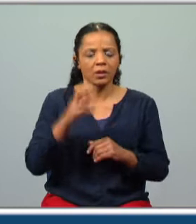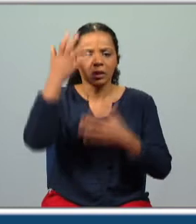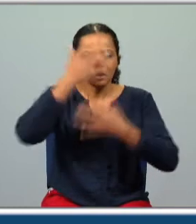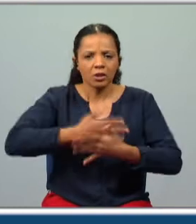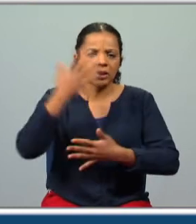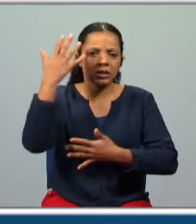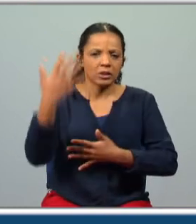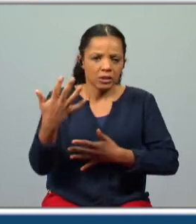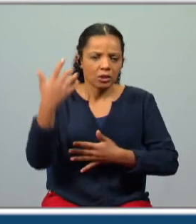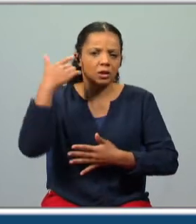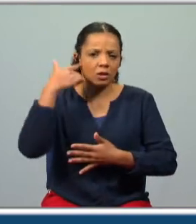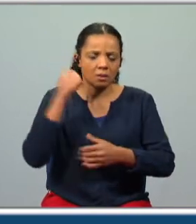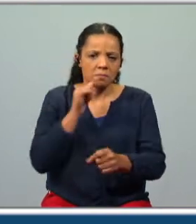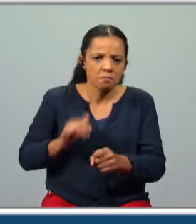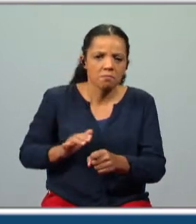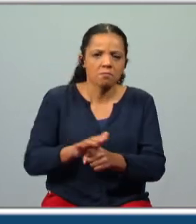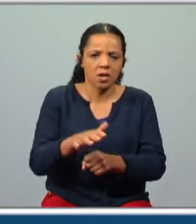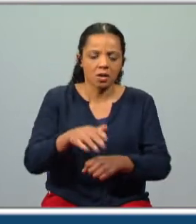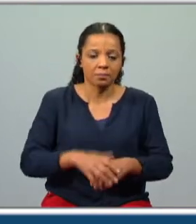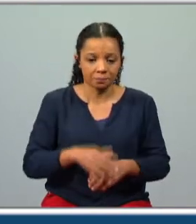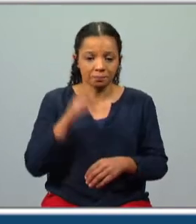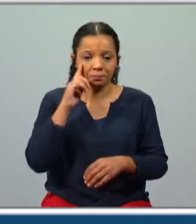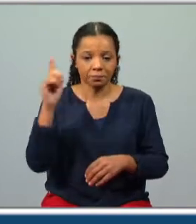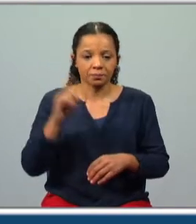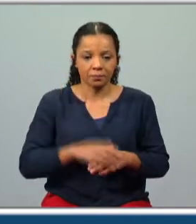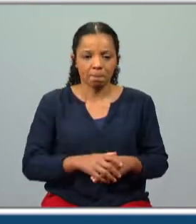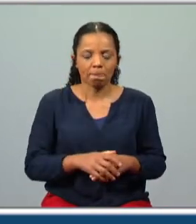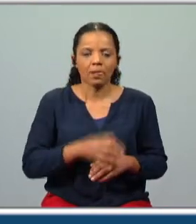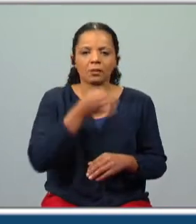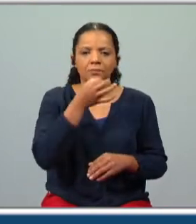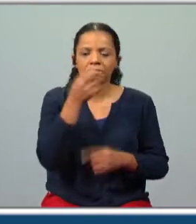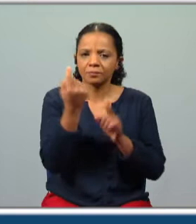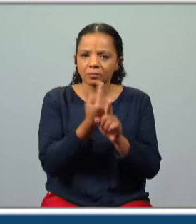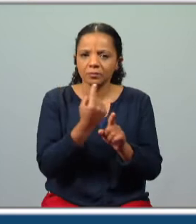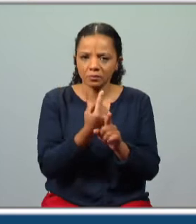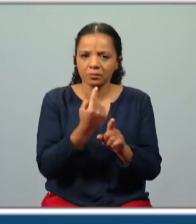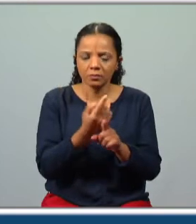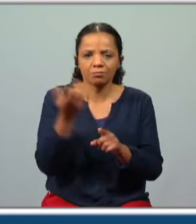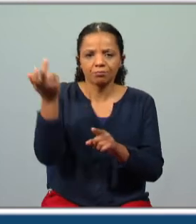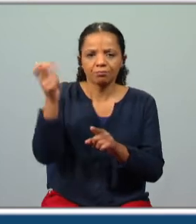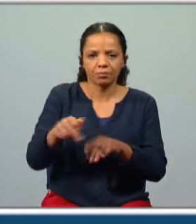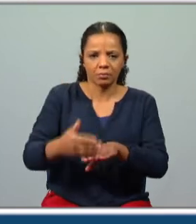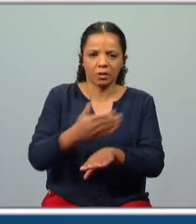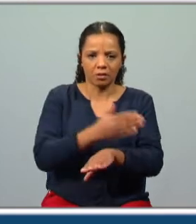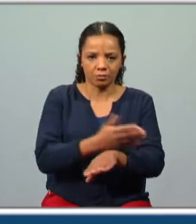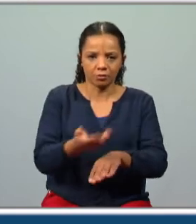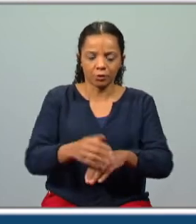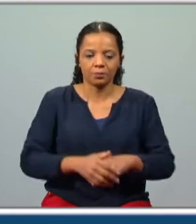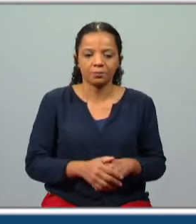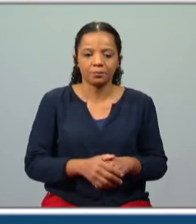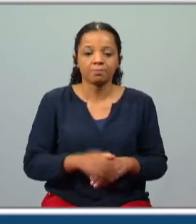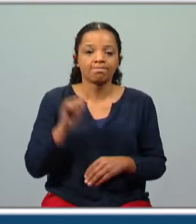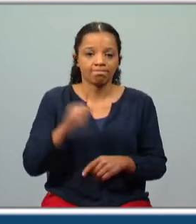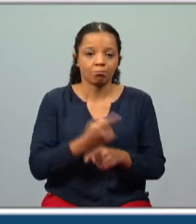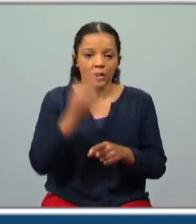dias longos, cinco dias de mar. E repara que começamos com uma referência a algo que tinha acontecido anteriormente. Sim,